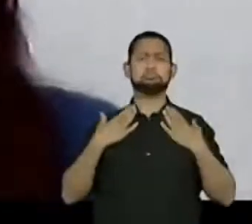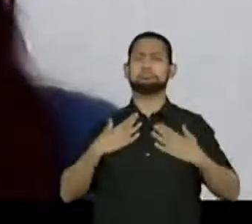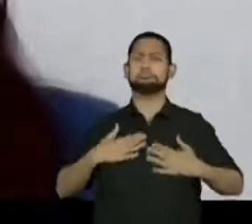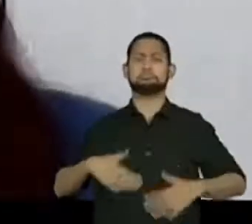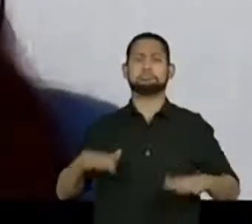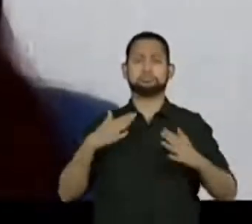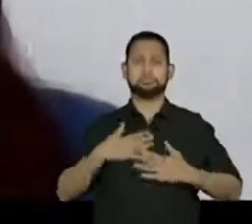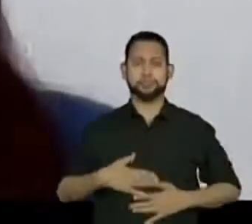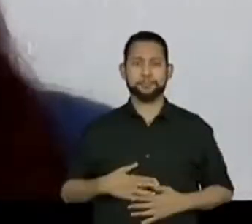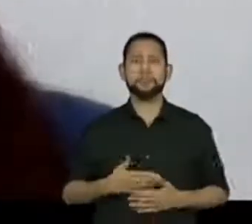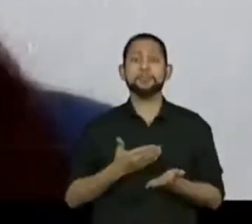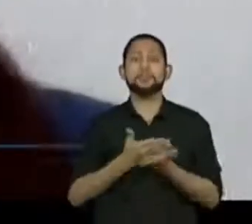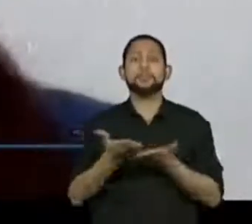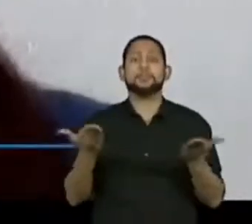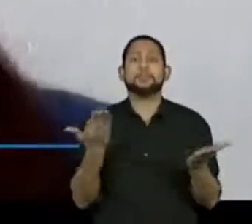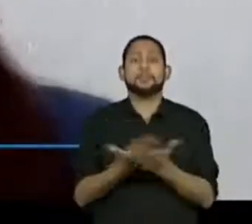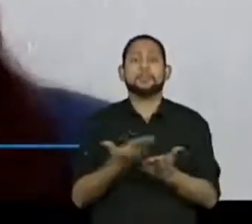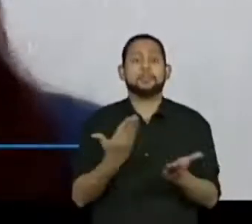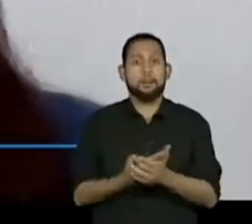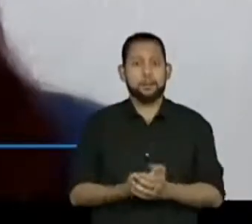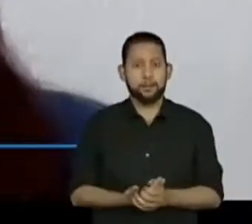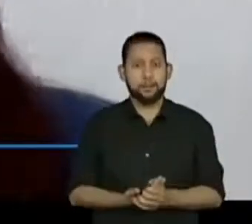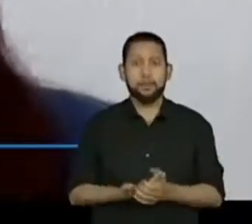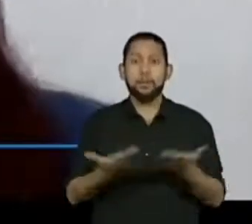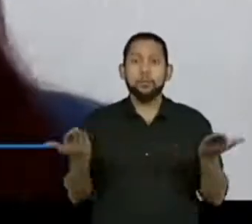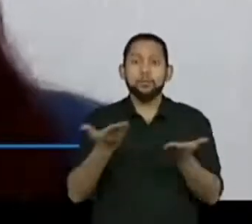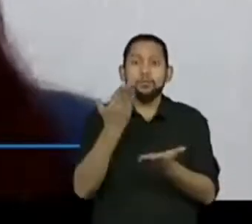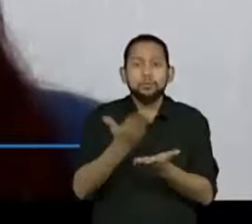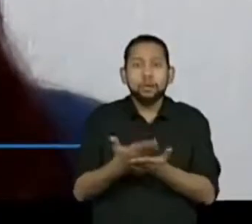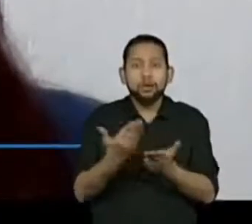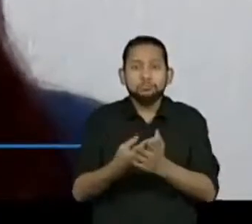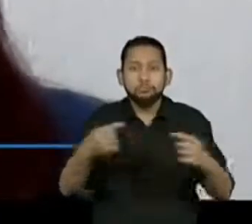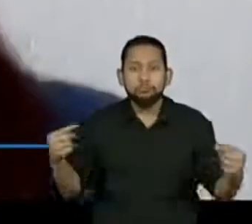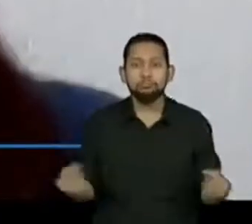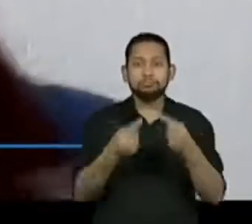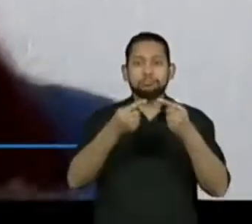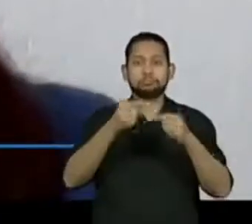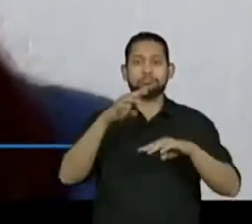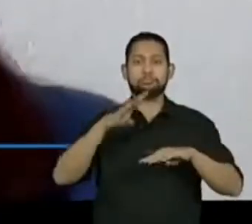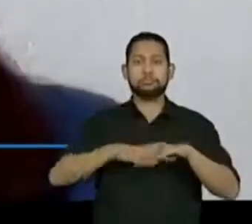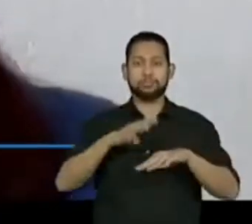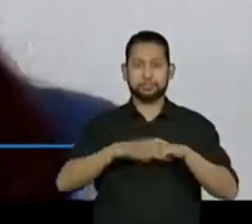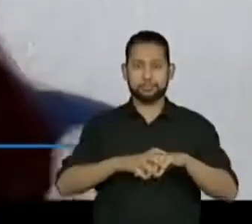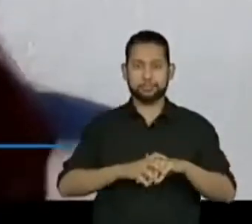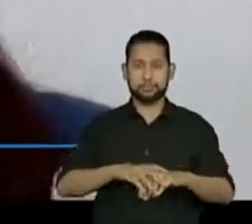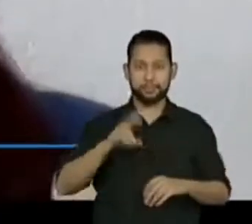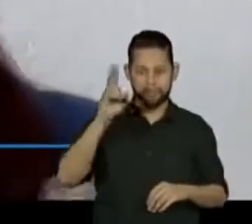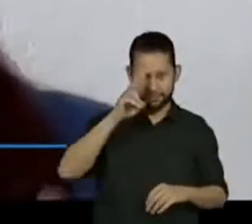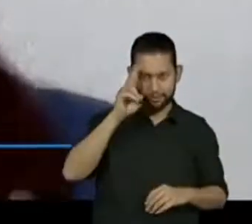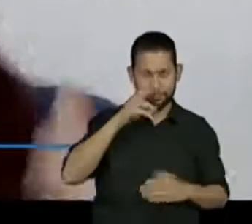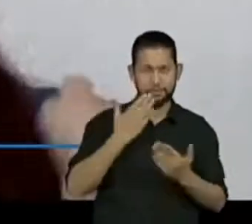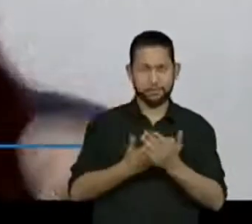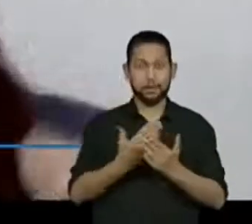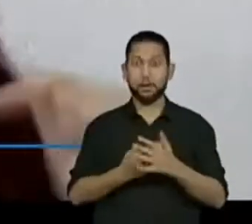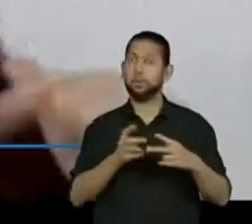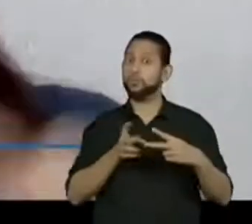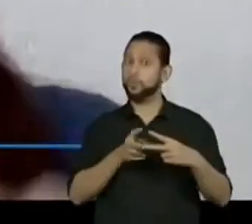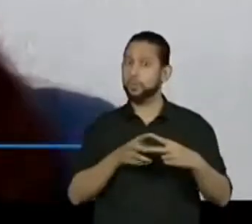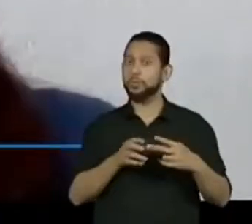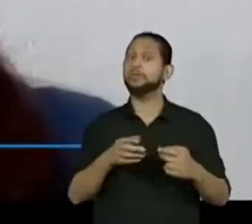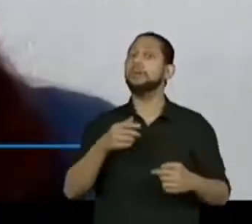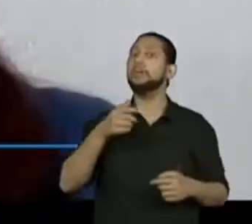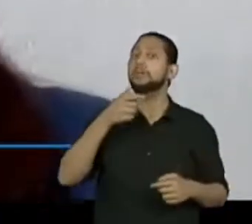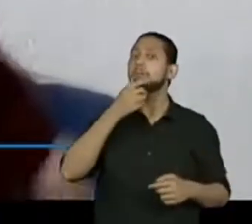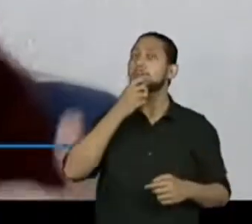Então nós vamos começar a nossa aula que vai ser de matemática. Lembram das nossas duas aulas de segunda